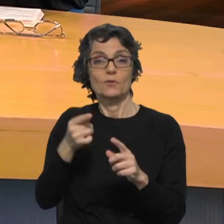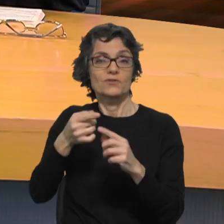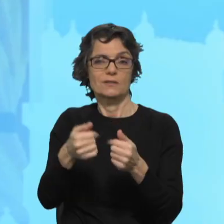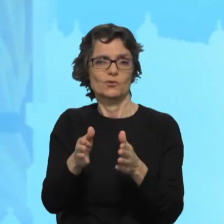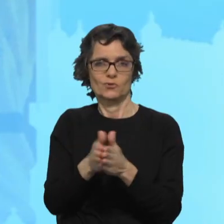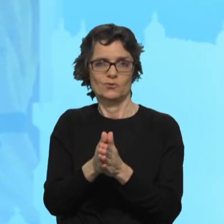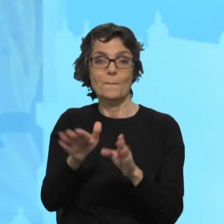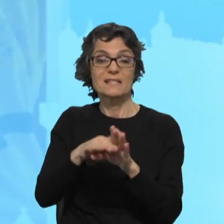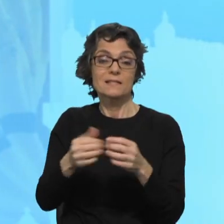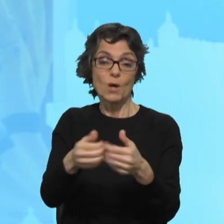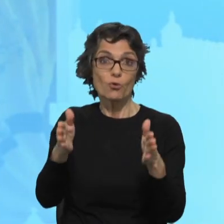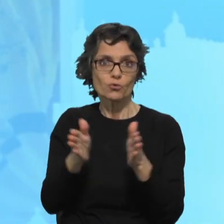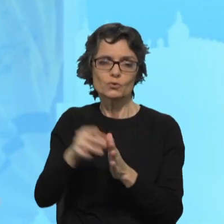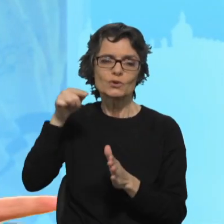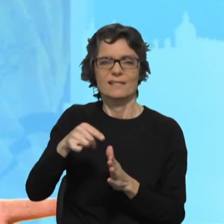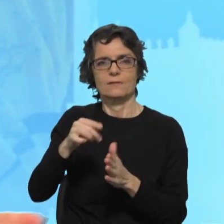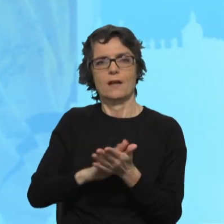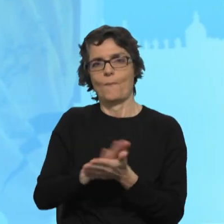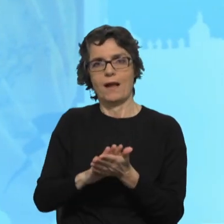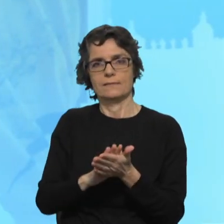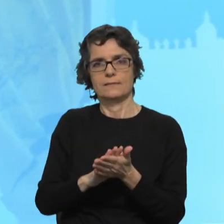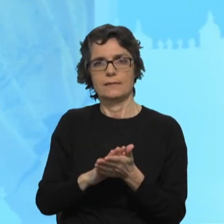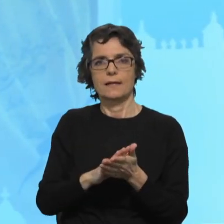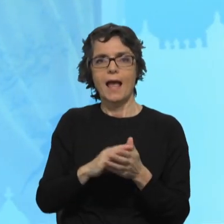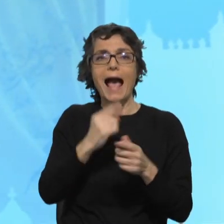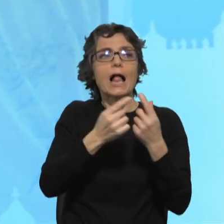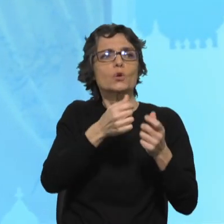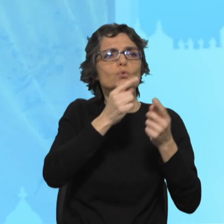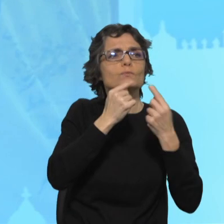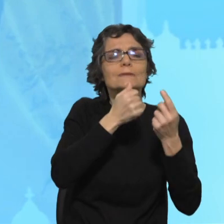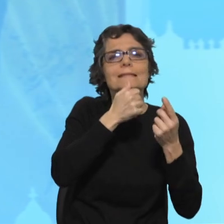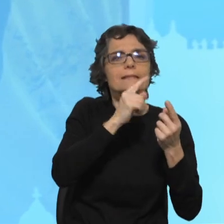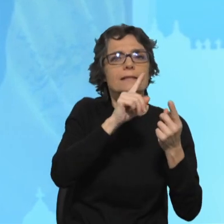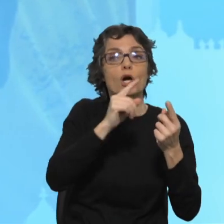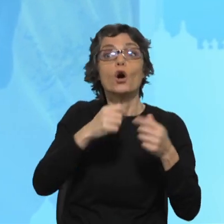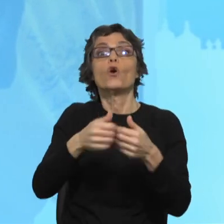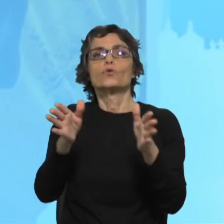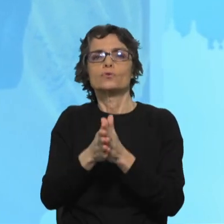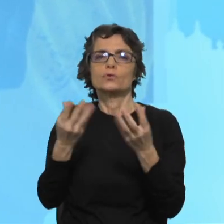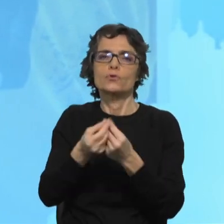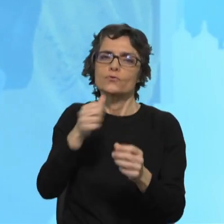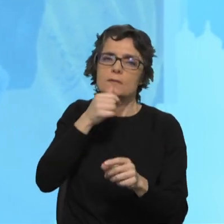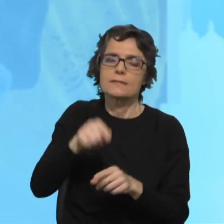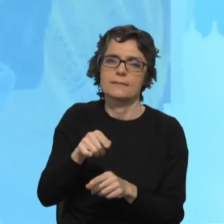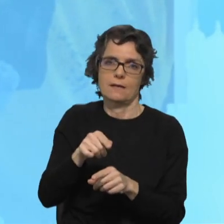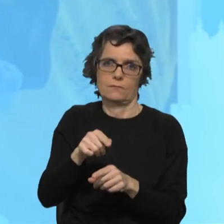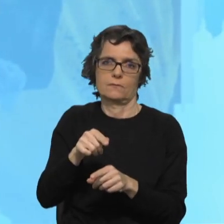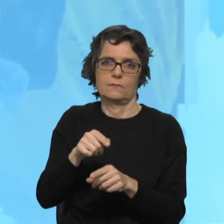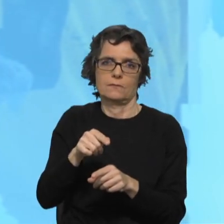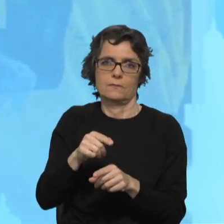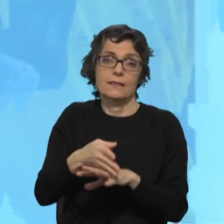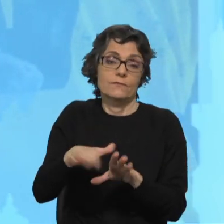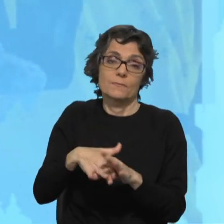assim sozinhos e depois algumas pessoas, os católicos no espaço público, sofrem muitas vezes ou também são um pouco